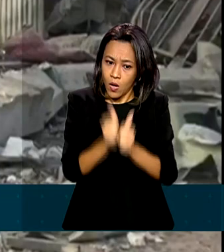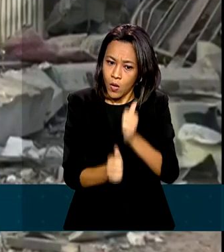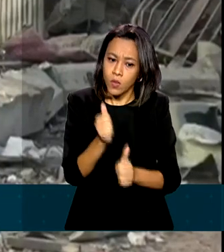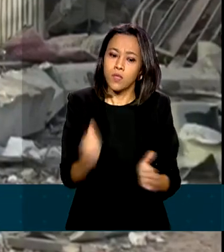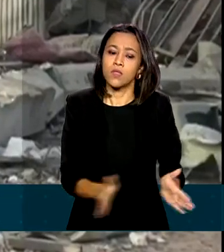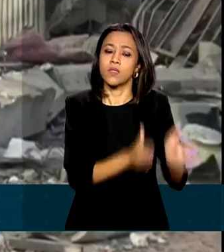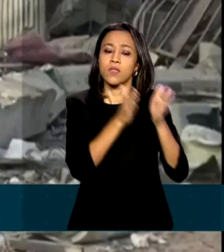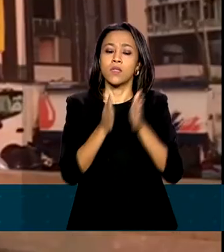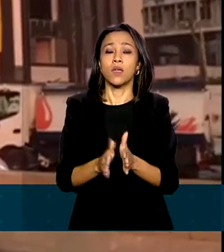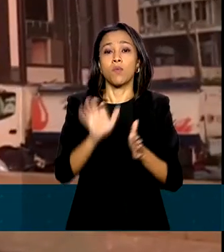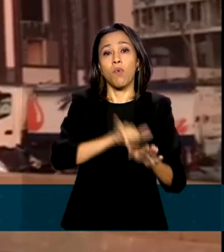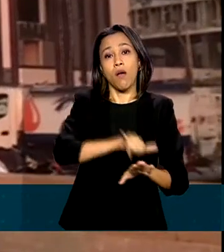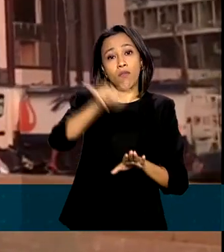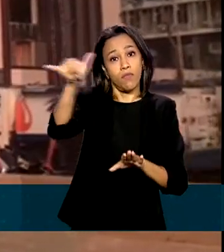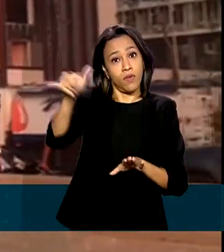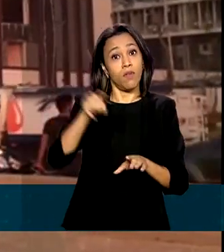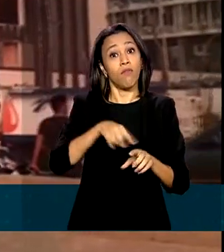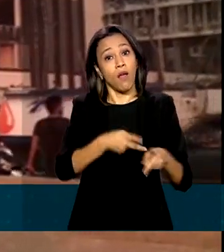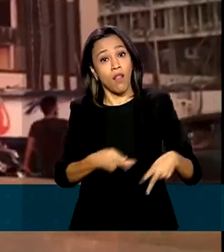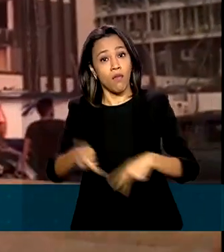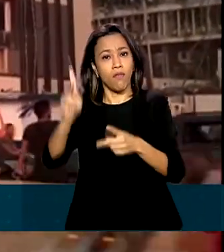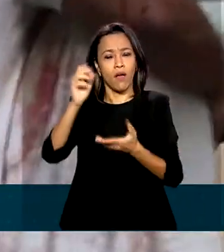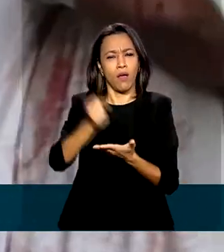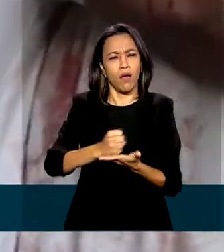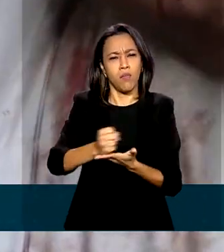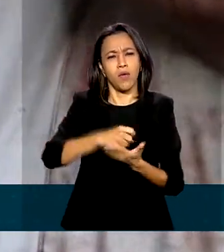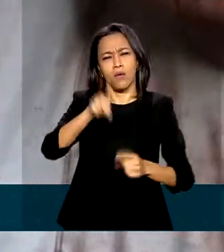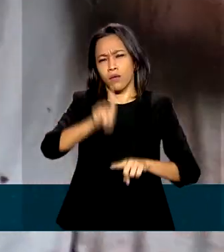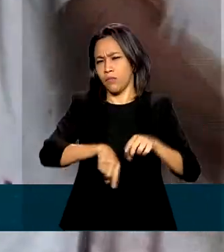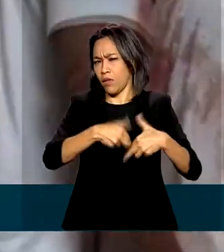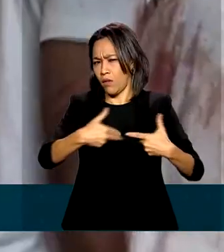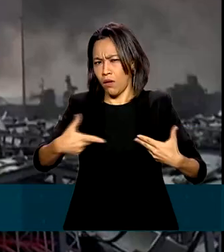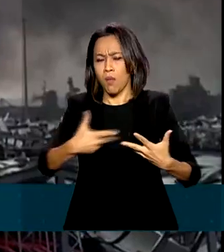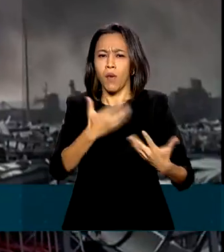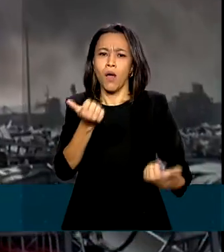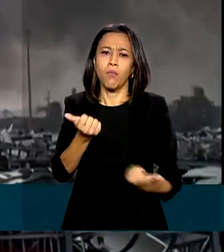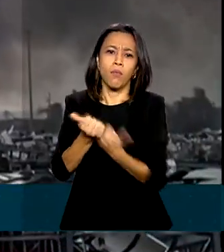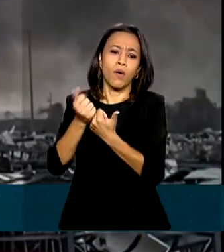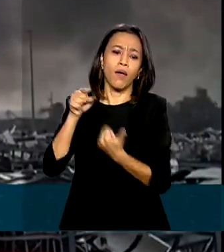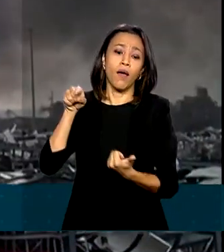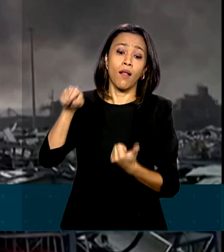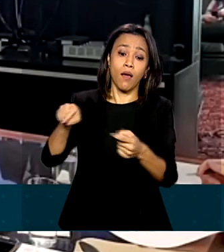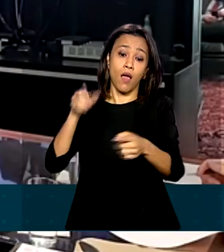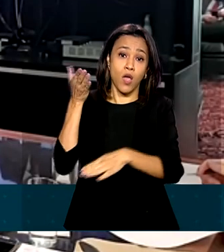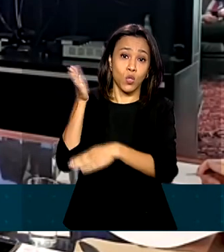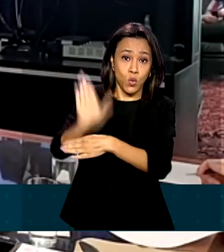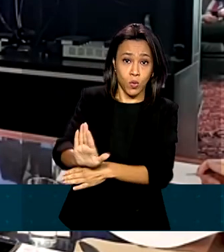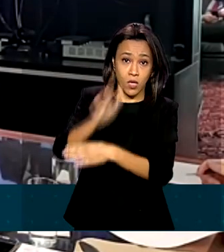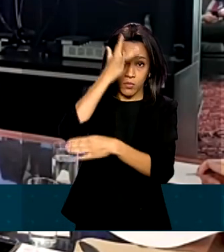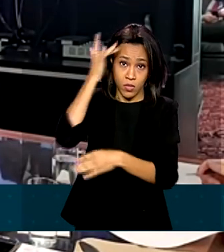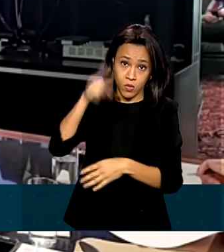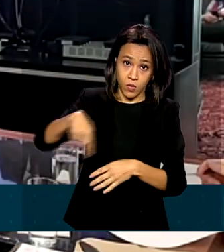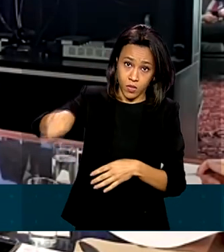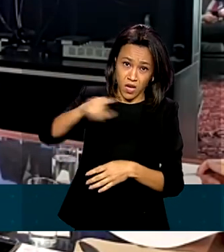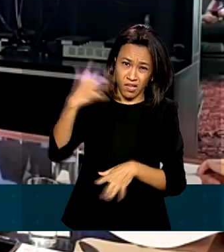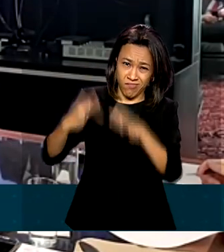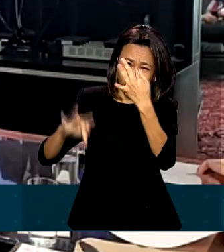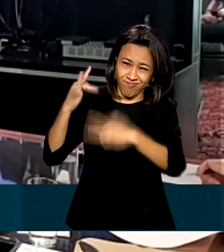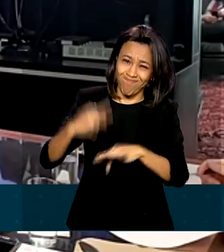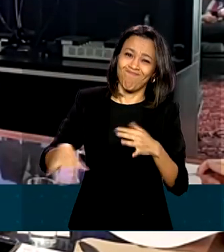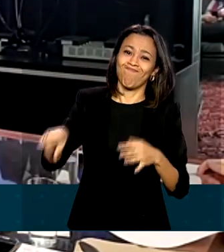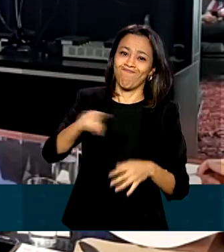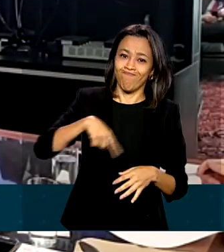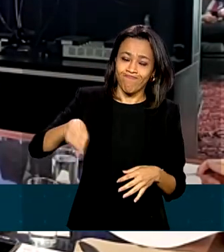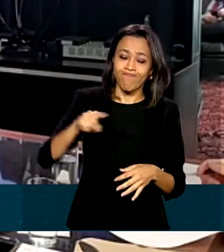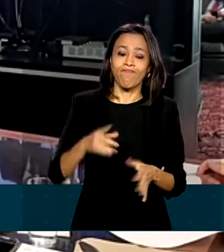levará medicamentos e insumos para ajudar no socorro as vítimas da explosão na semana passada. No domingo, durante uma